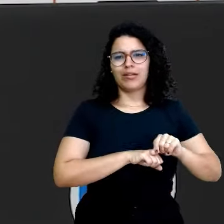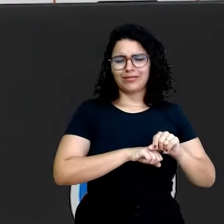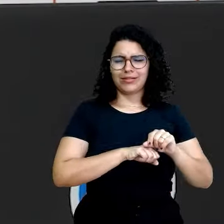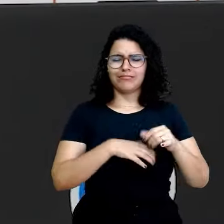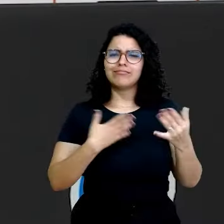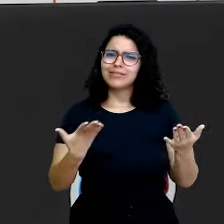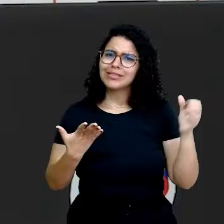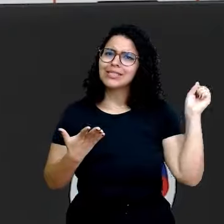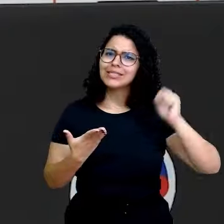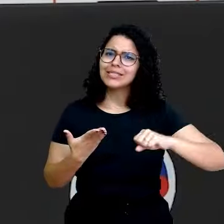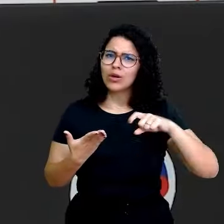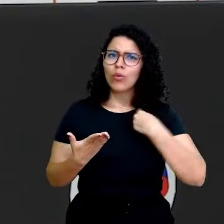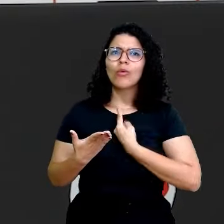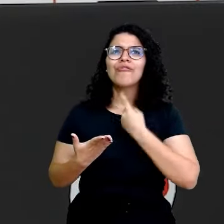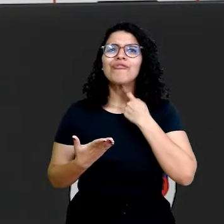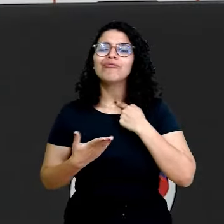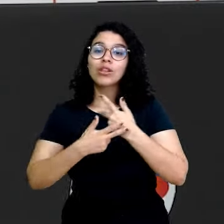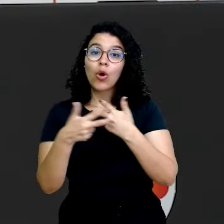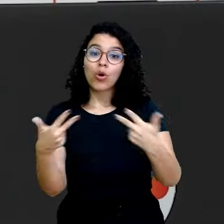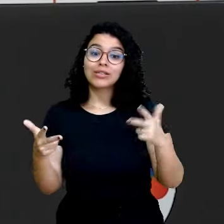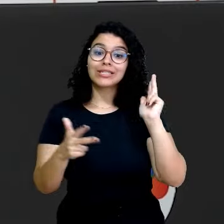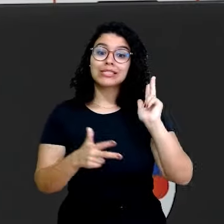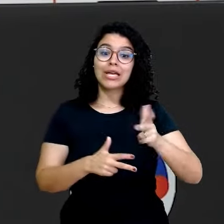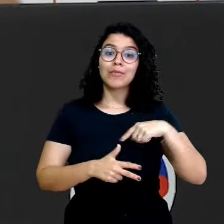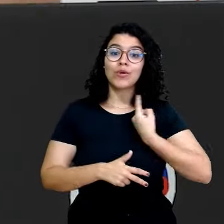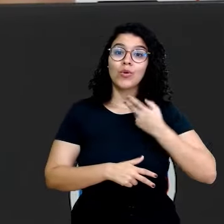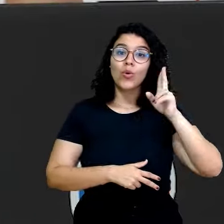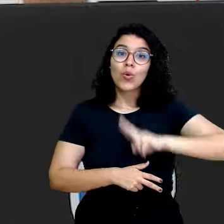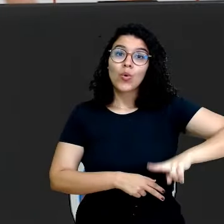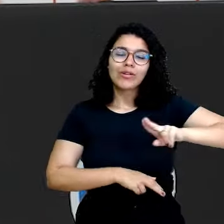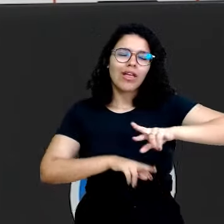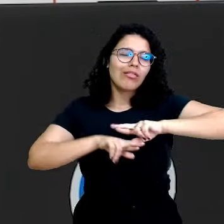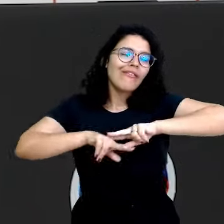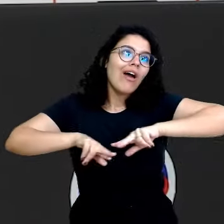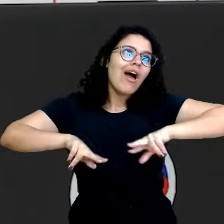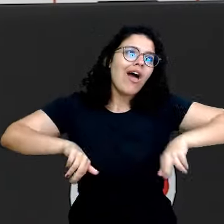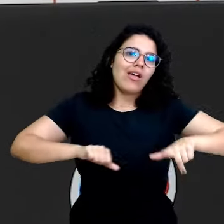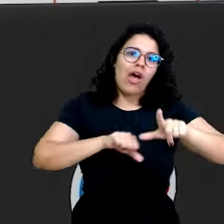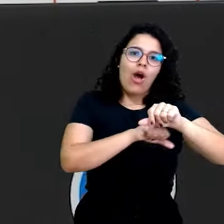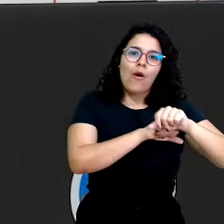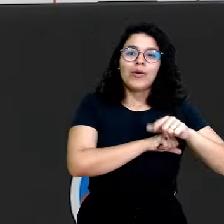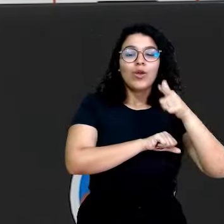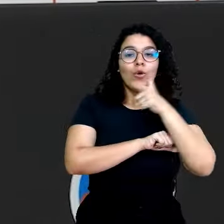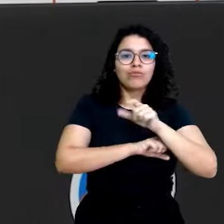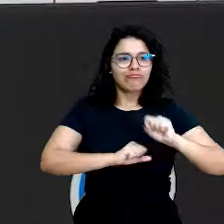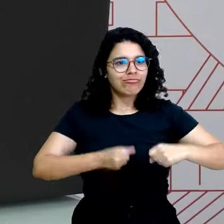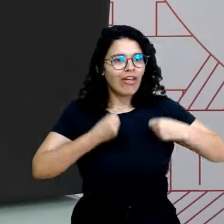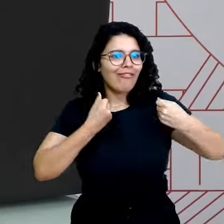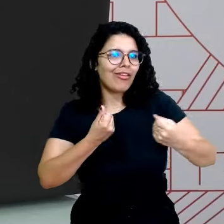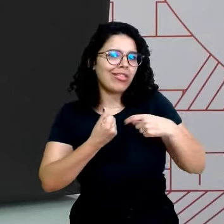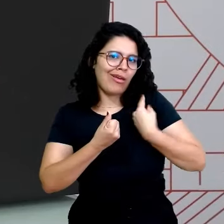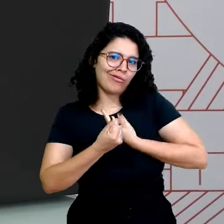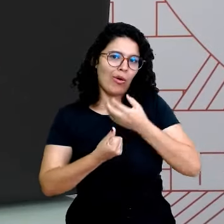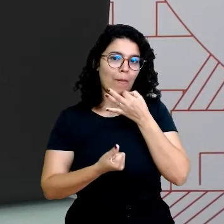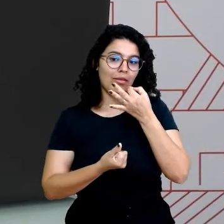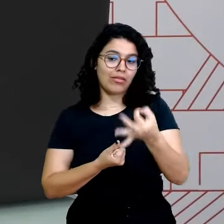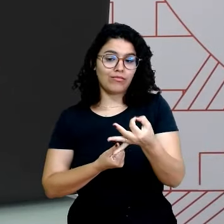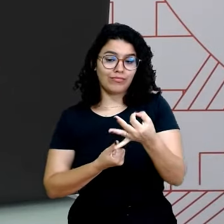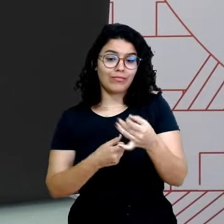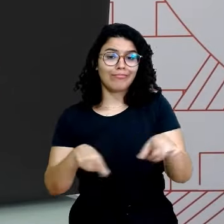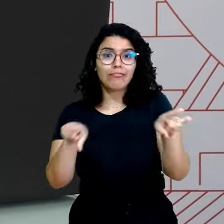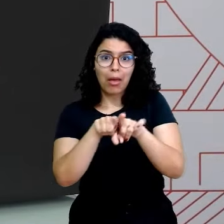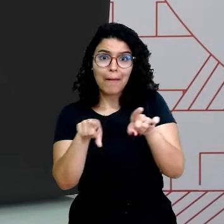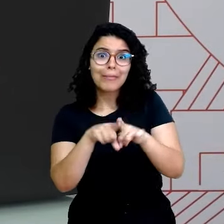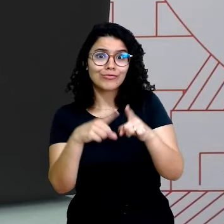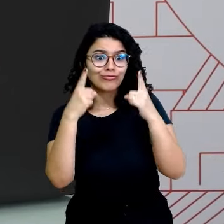mesmo! Quando queremos alguma coisa, nós usamos todos os nossos argumentos para conseguir o que queremos. Até o